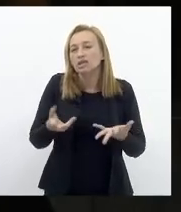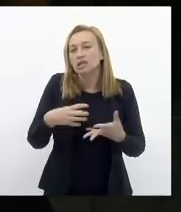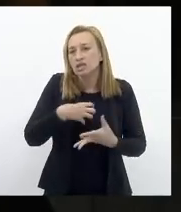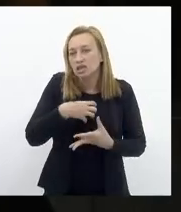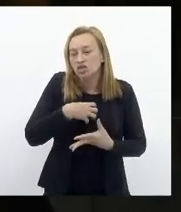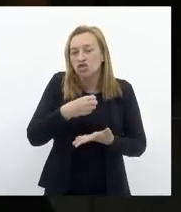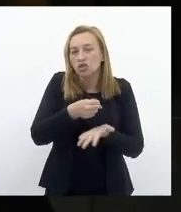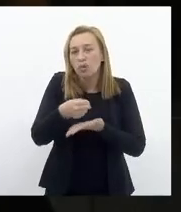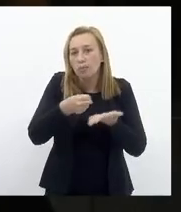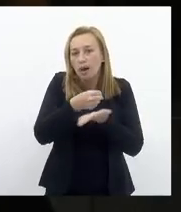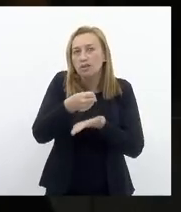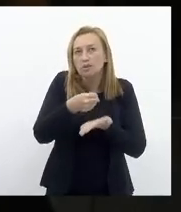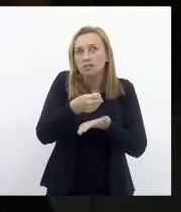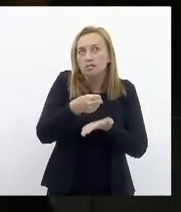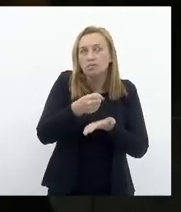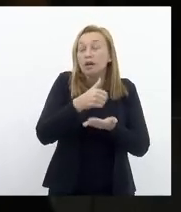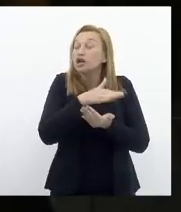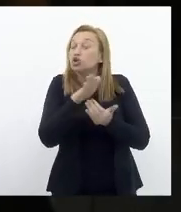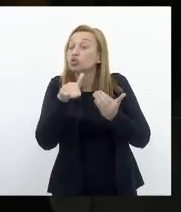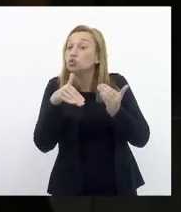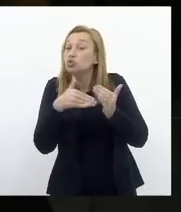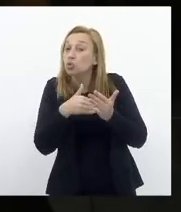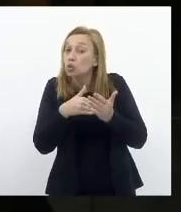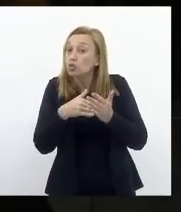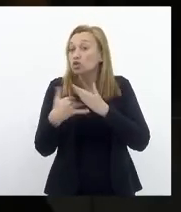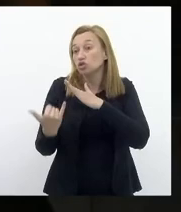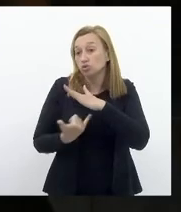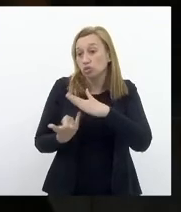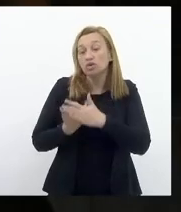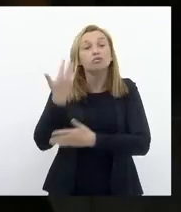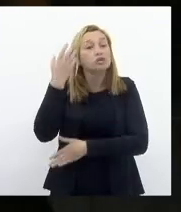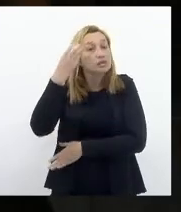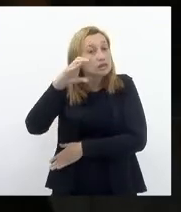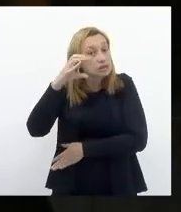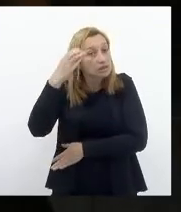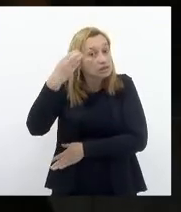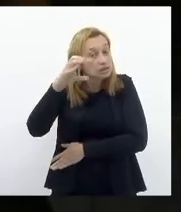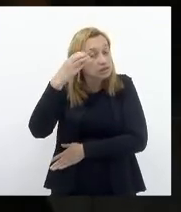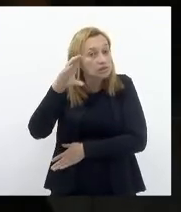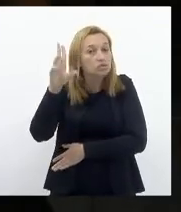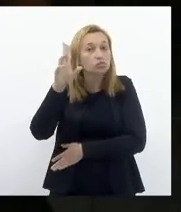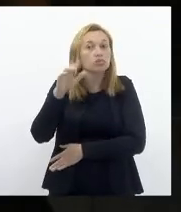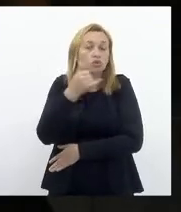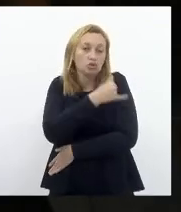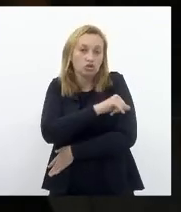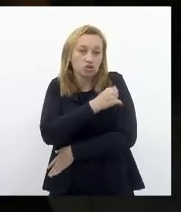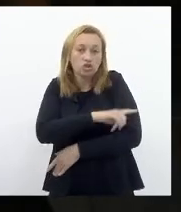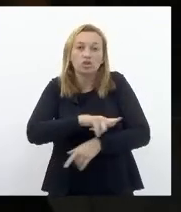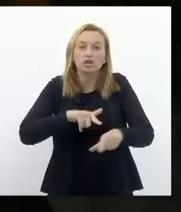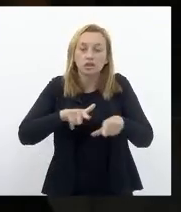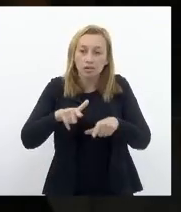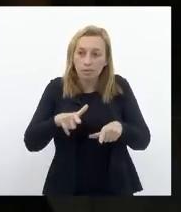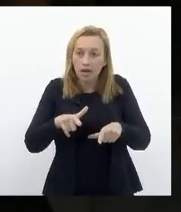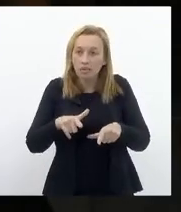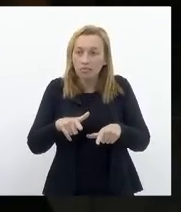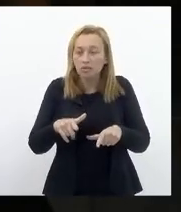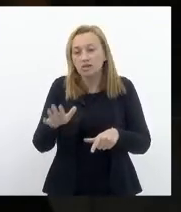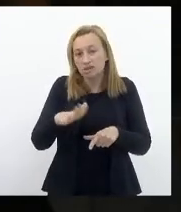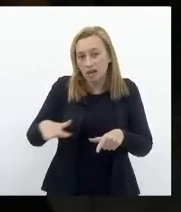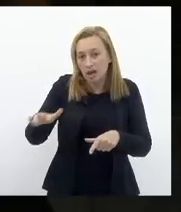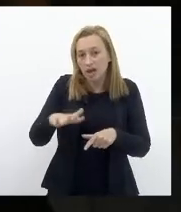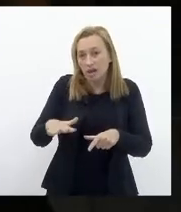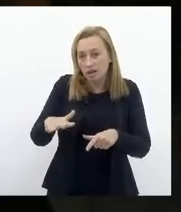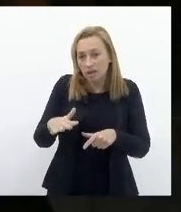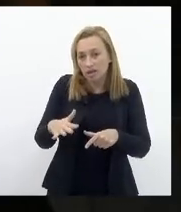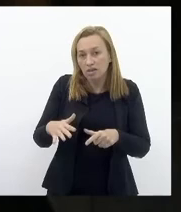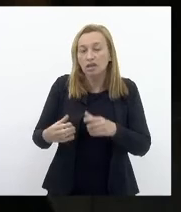seria a base Para todas as instituições De ciência Do Rio de Janeiro Que trabalham nessa área Com a produção De imunizantes Na área